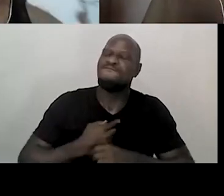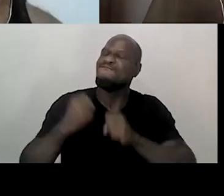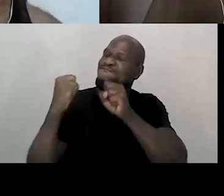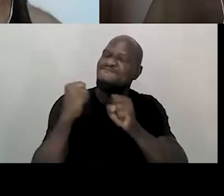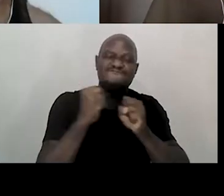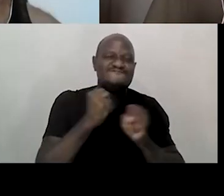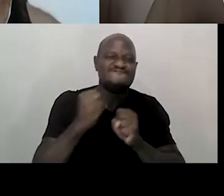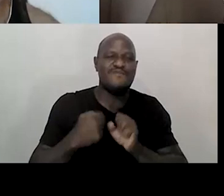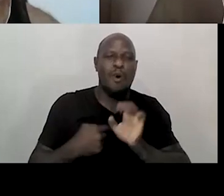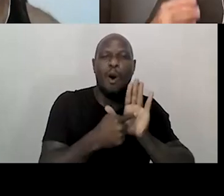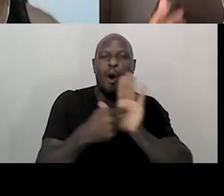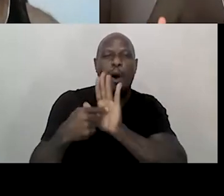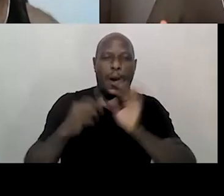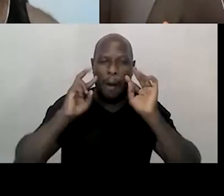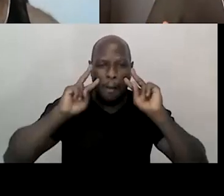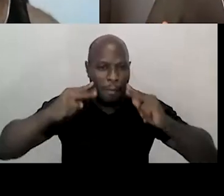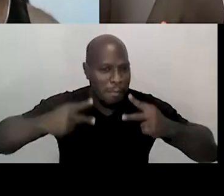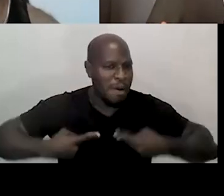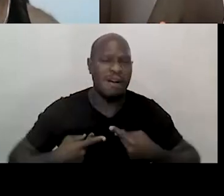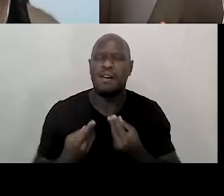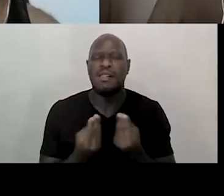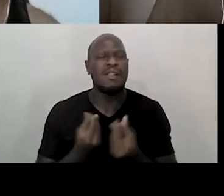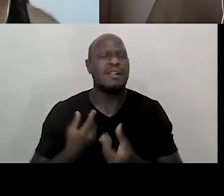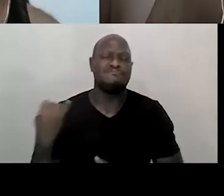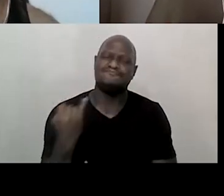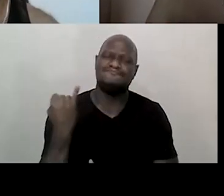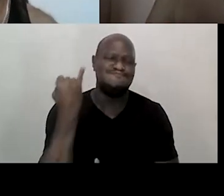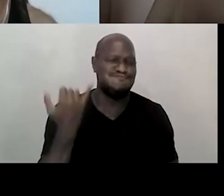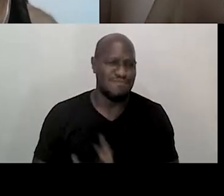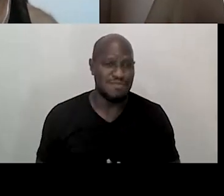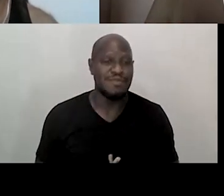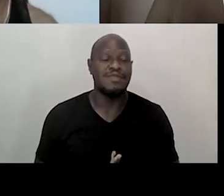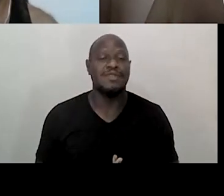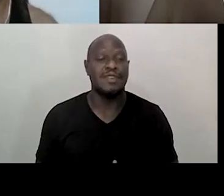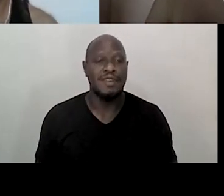a nossa humanidade. Isso é muito, muito, muito importante. E aí,